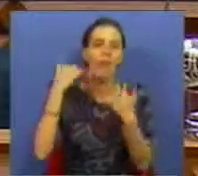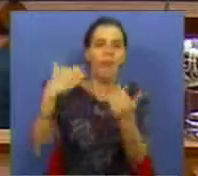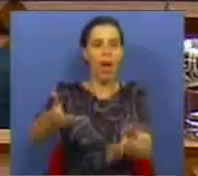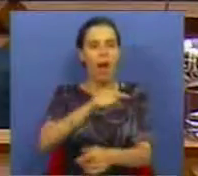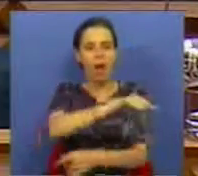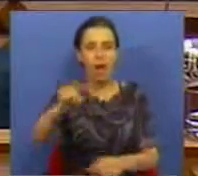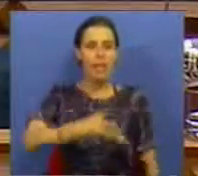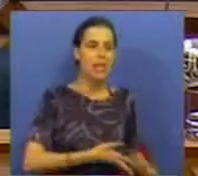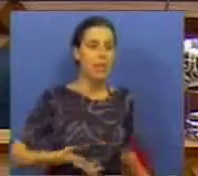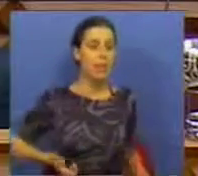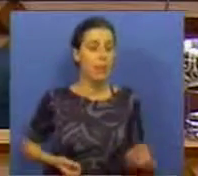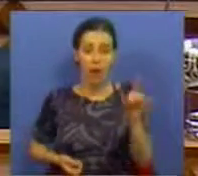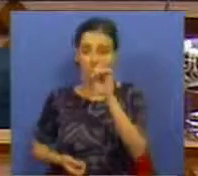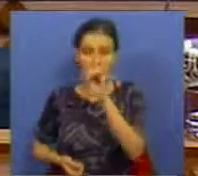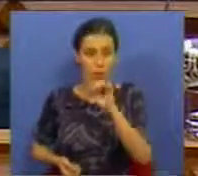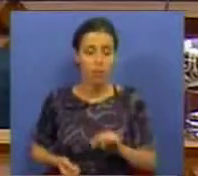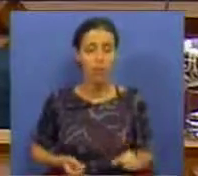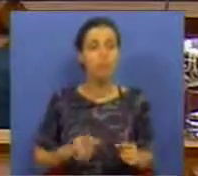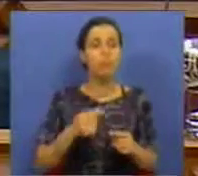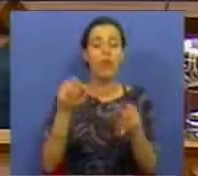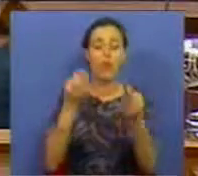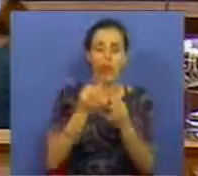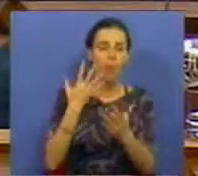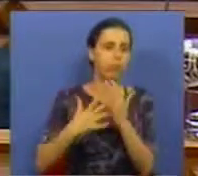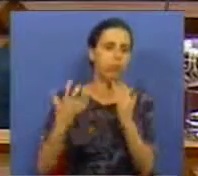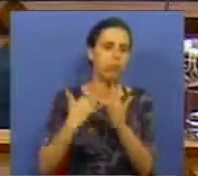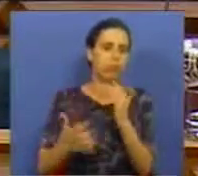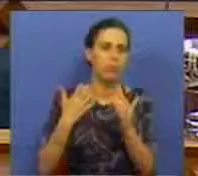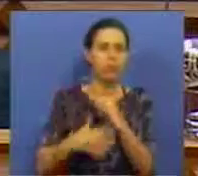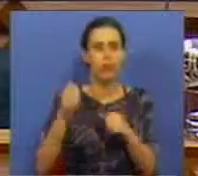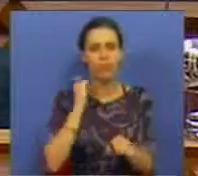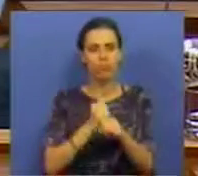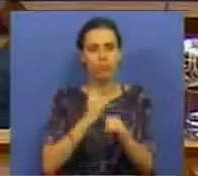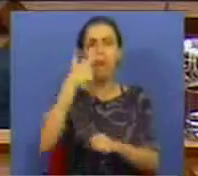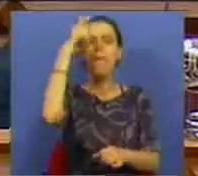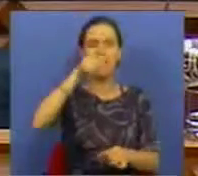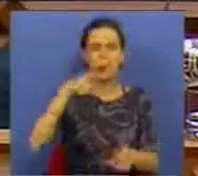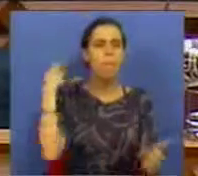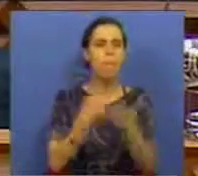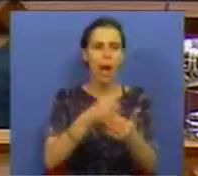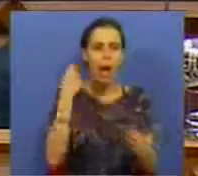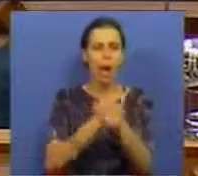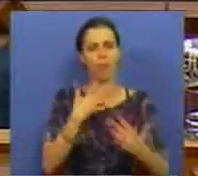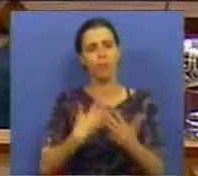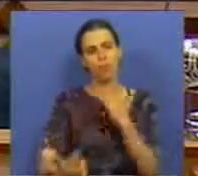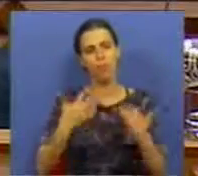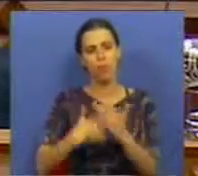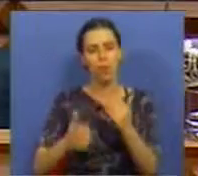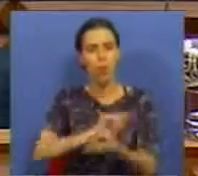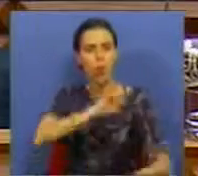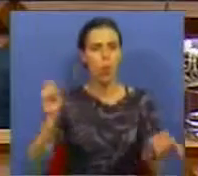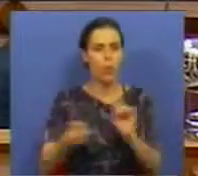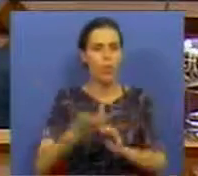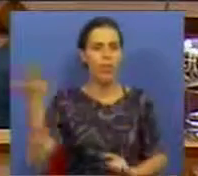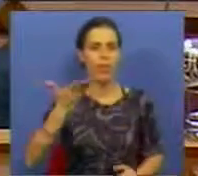aos desempregados. É o resultado de contribuições de quem trabalhou, de pessoas que pagaram para ter esse direito